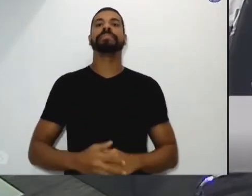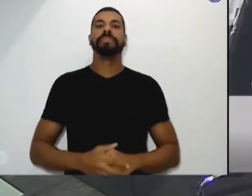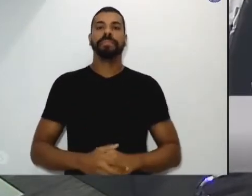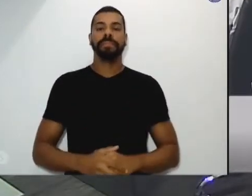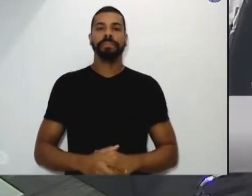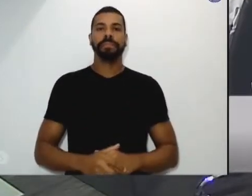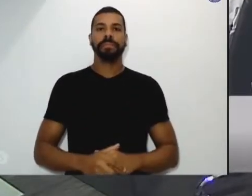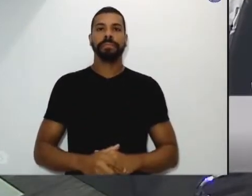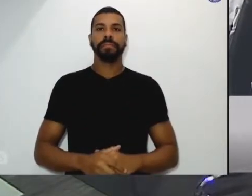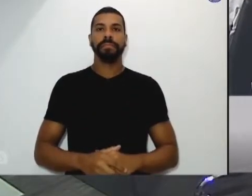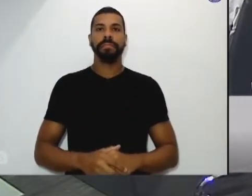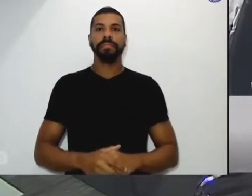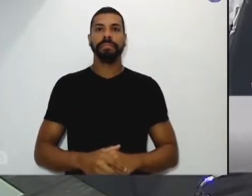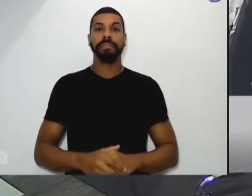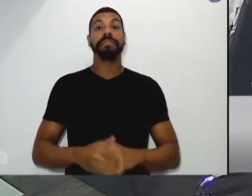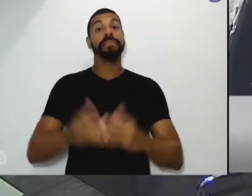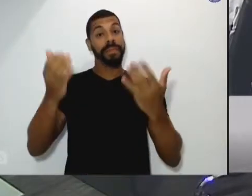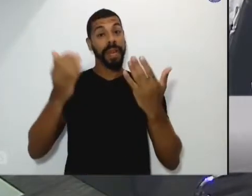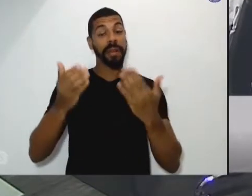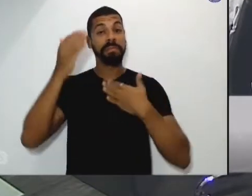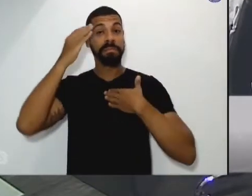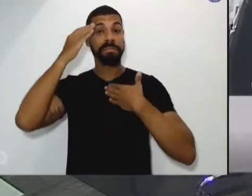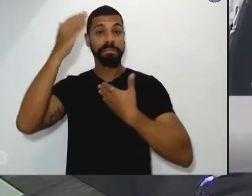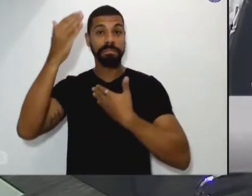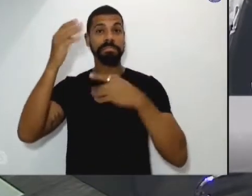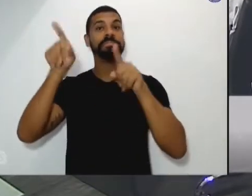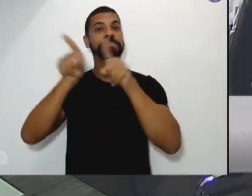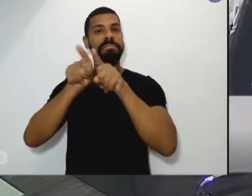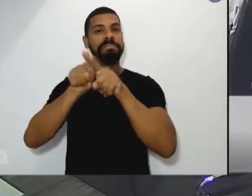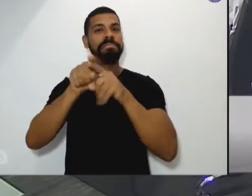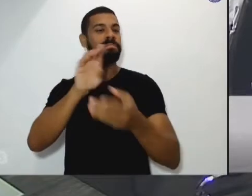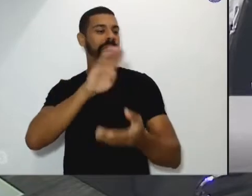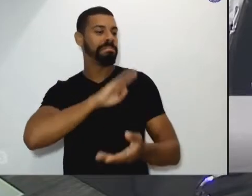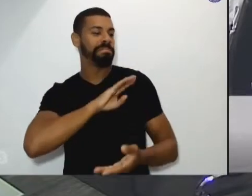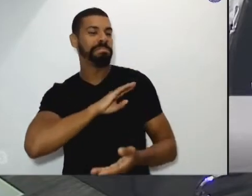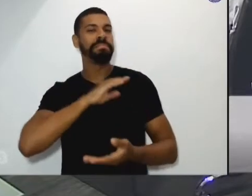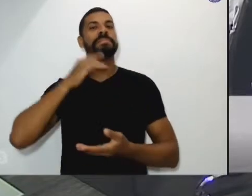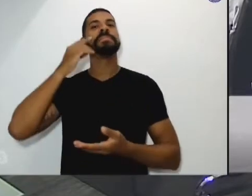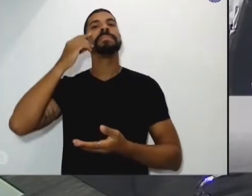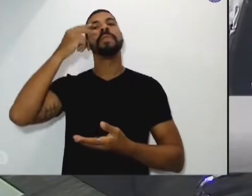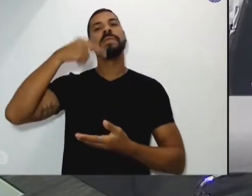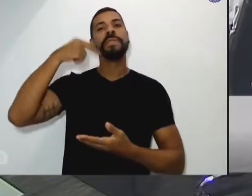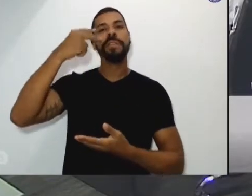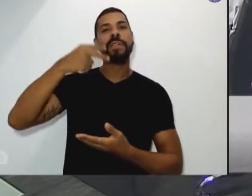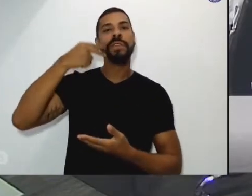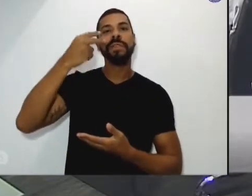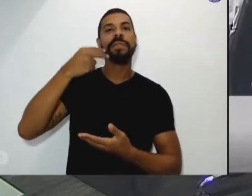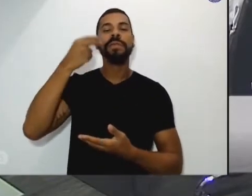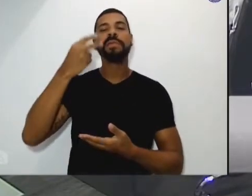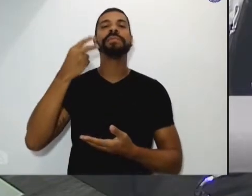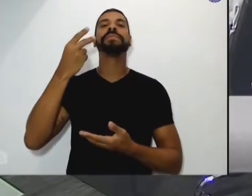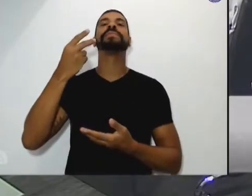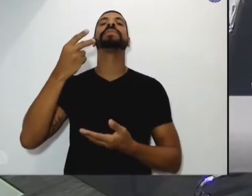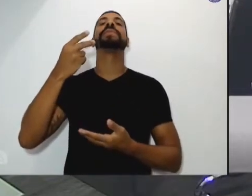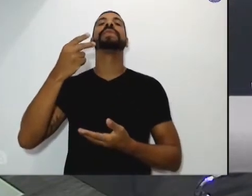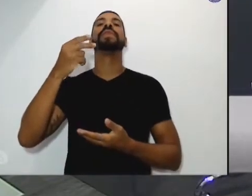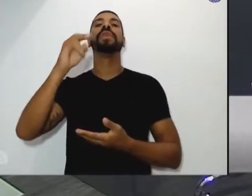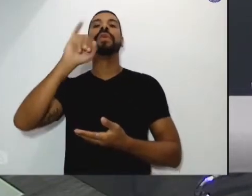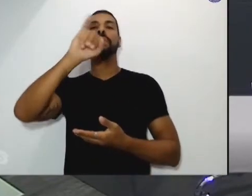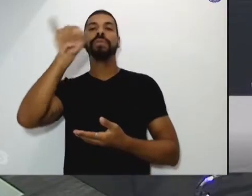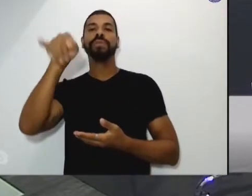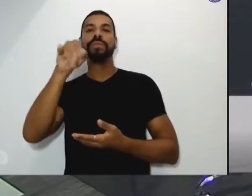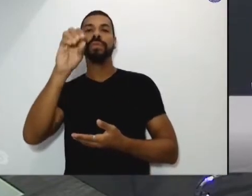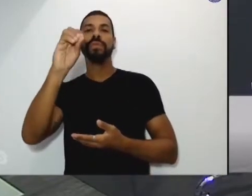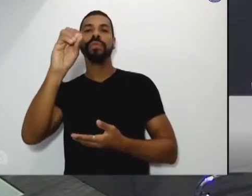Quero agradecer a presença dos meus companheiros vereadores, vereador Isaías Colino, vereador José Fernandes de